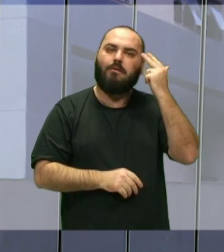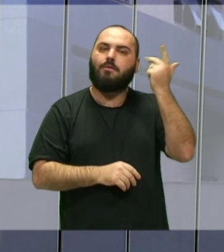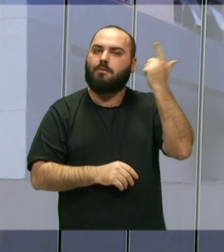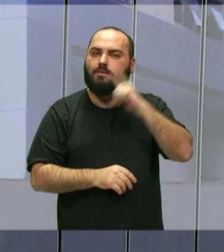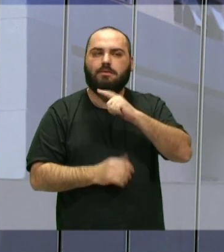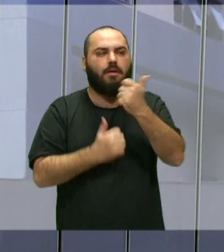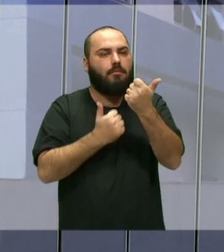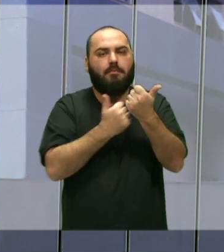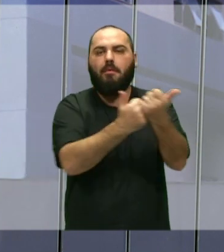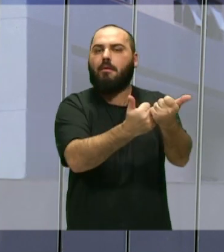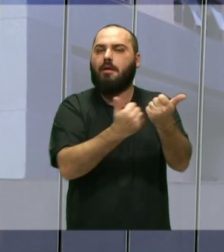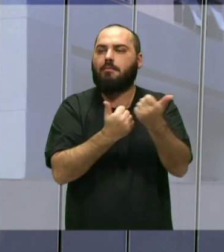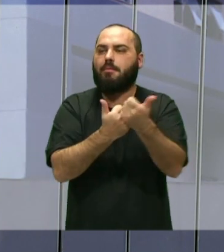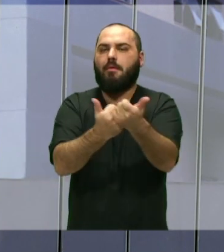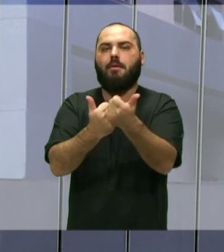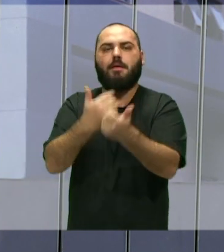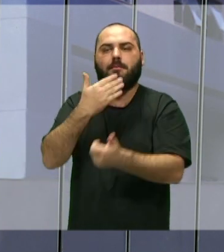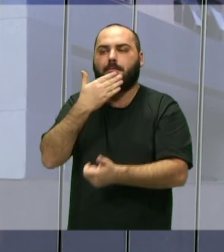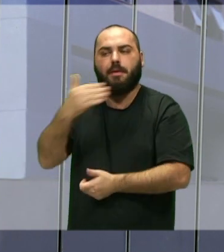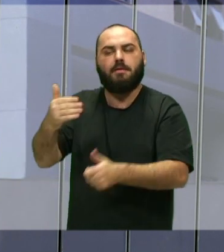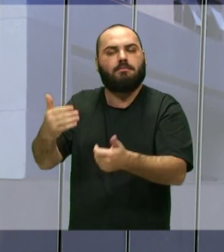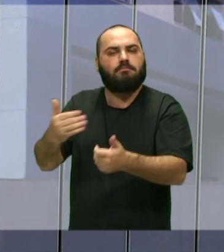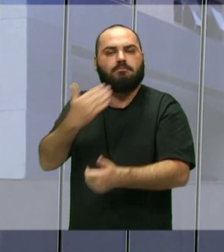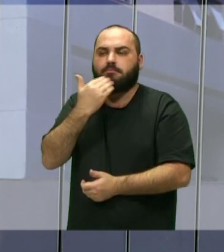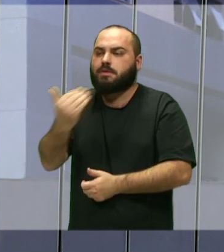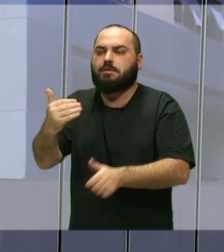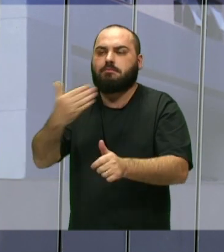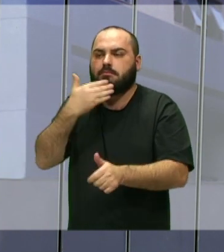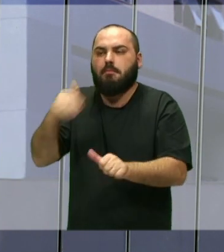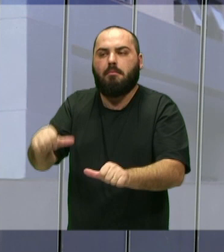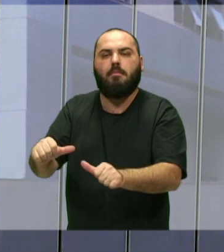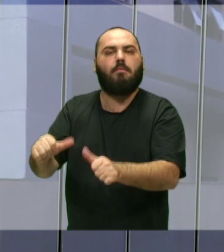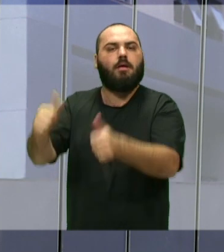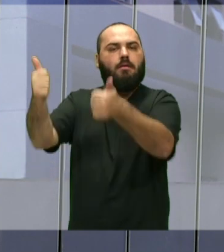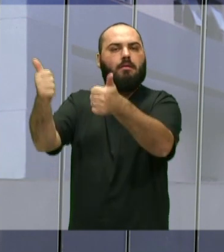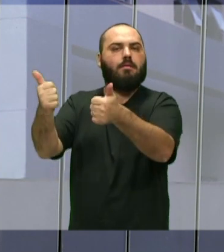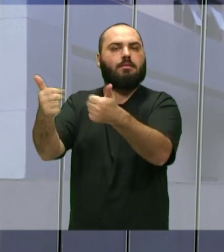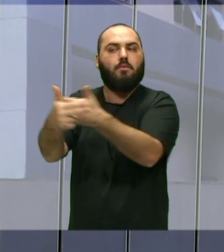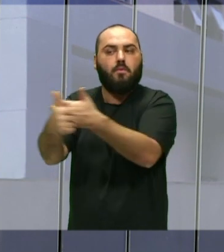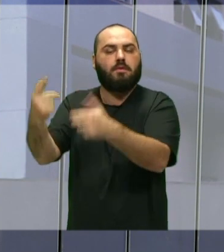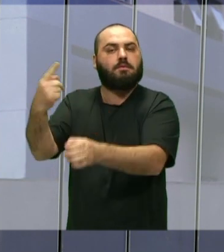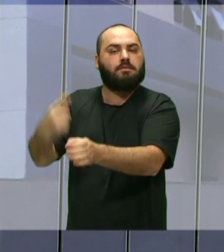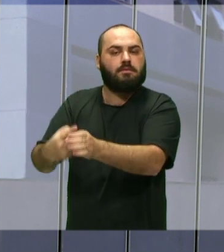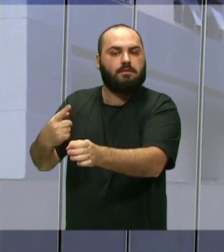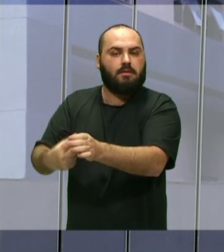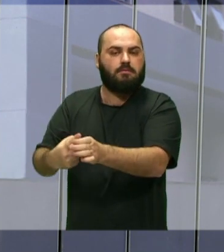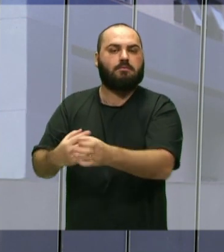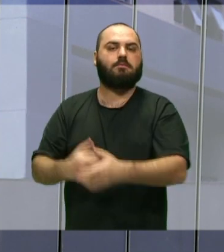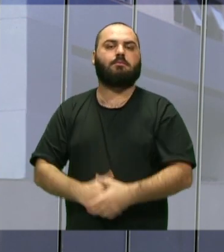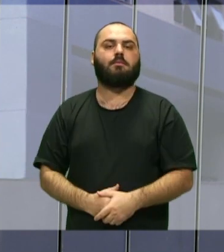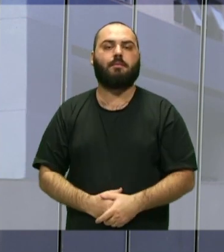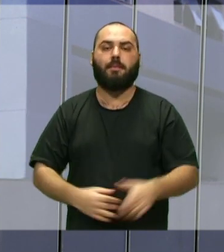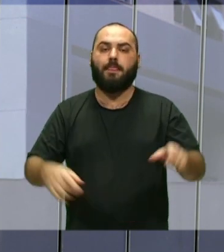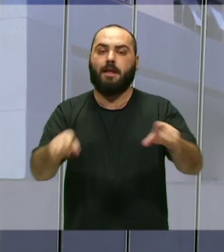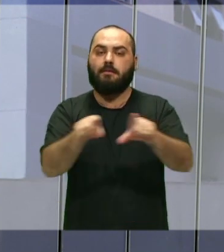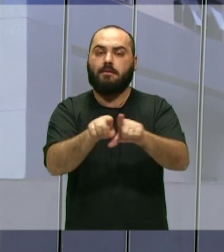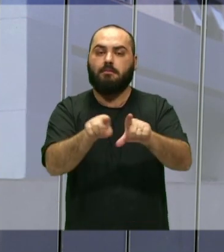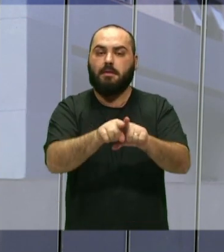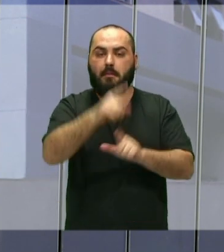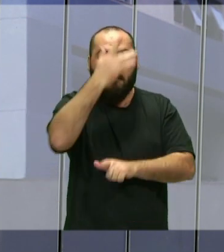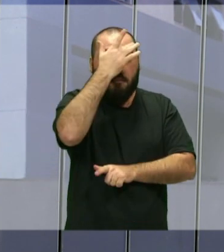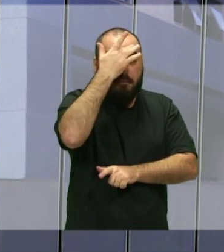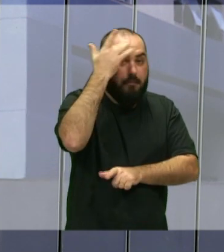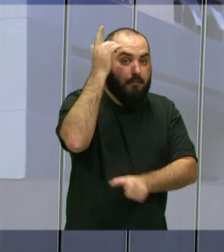várias coisas pra melhoria da cidade e para pessoas, tipo,